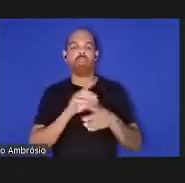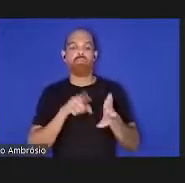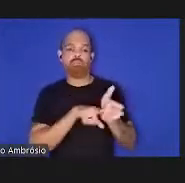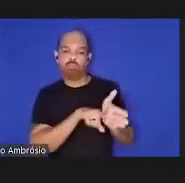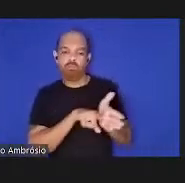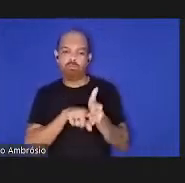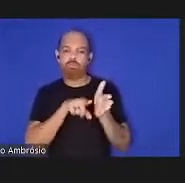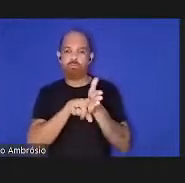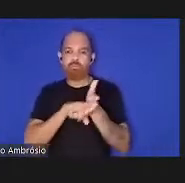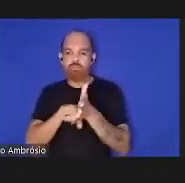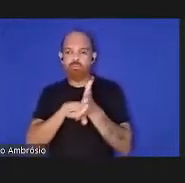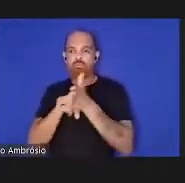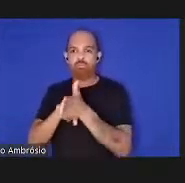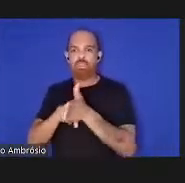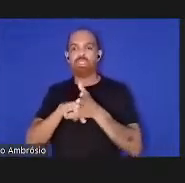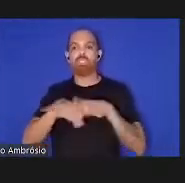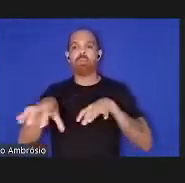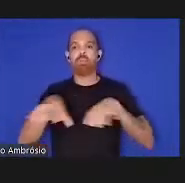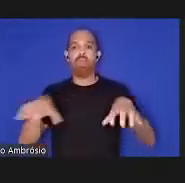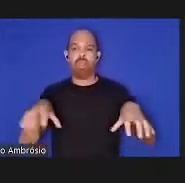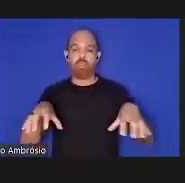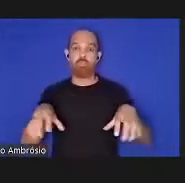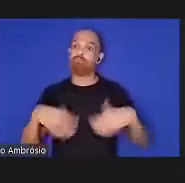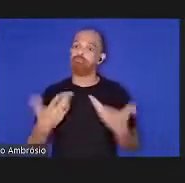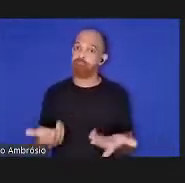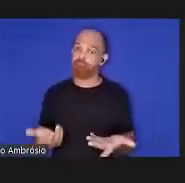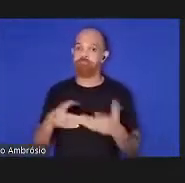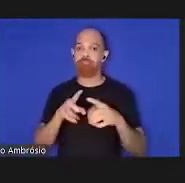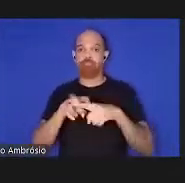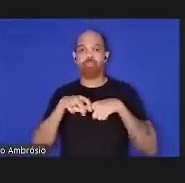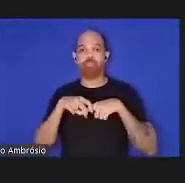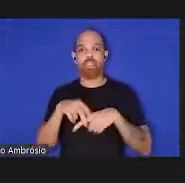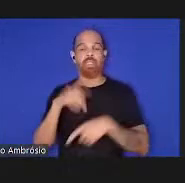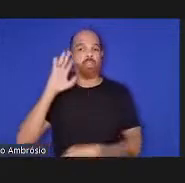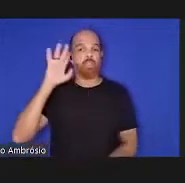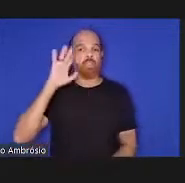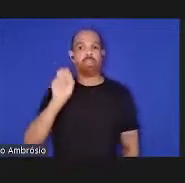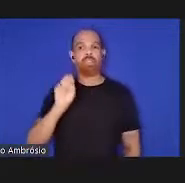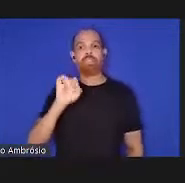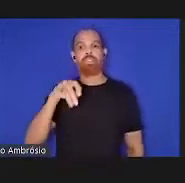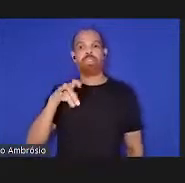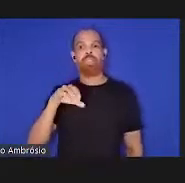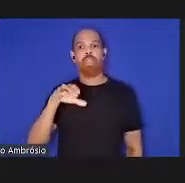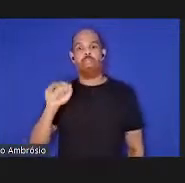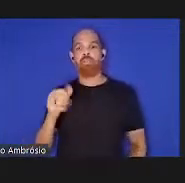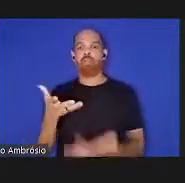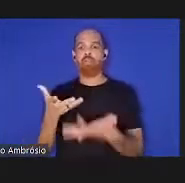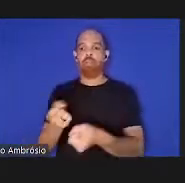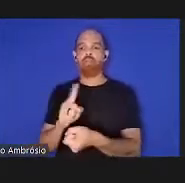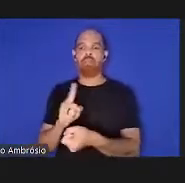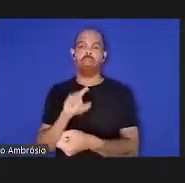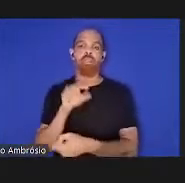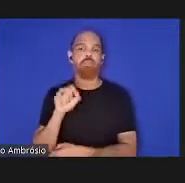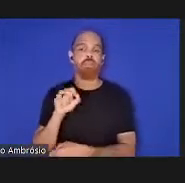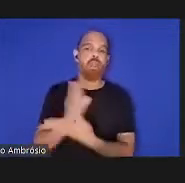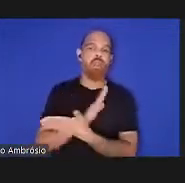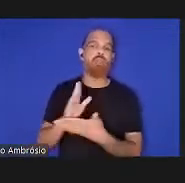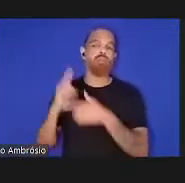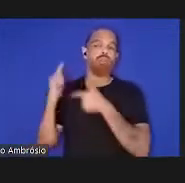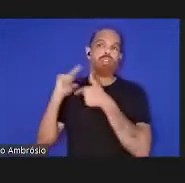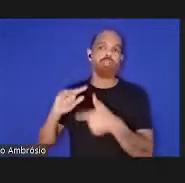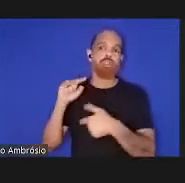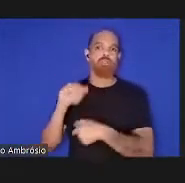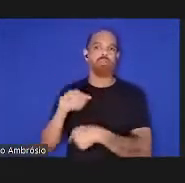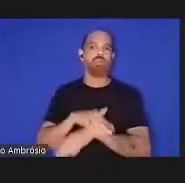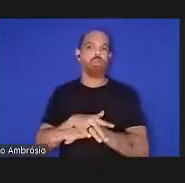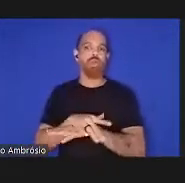separadamente consequentemente a teoria sindémica rejeita entendimentos conservadores de doenças como